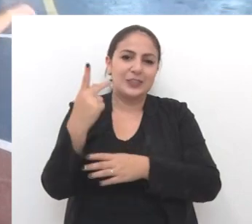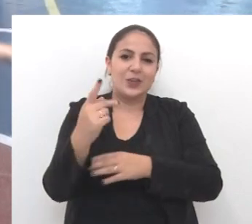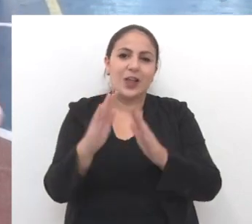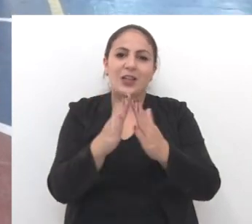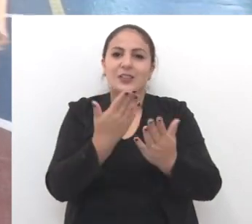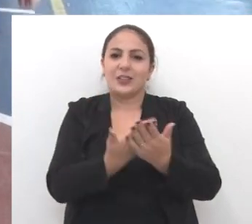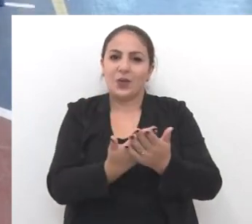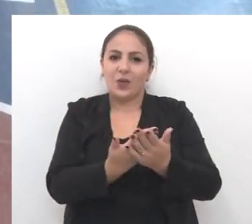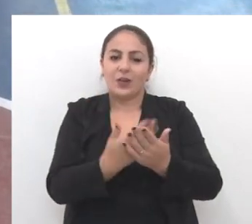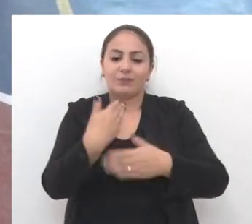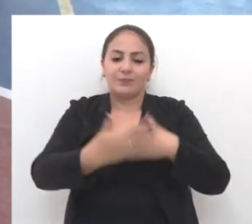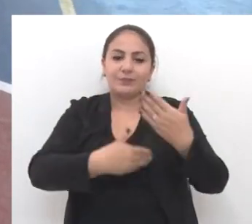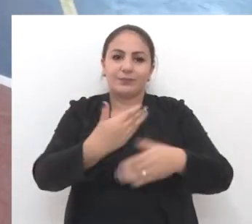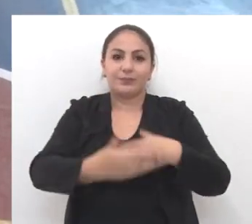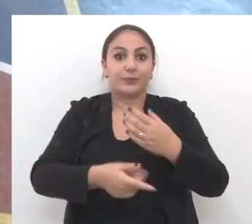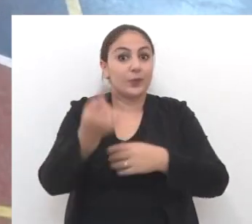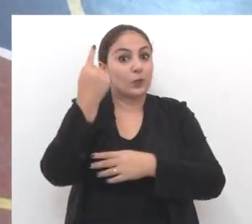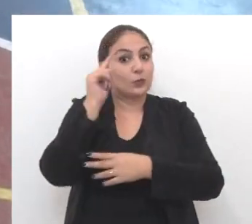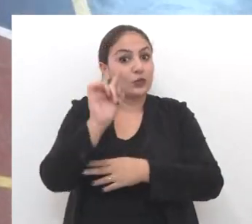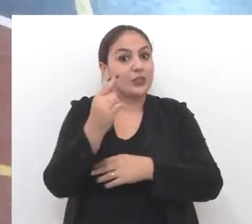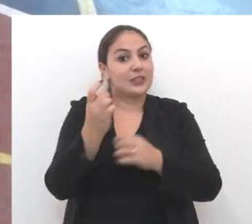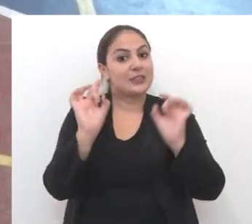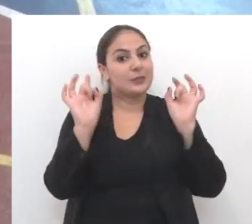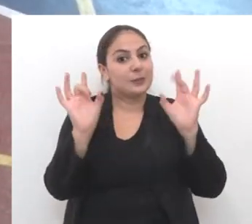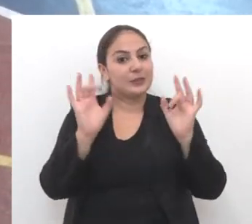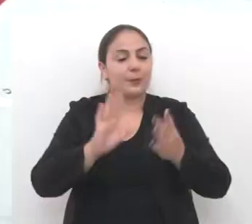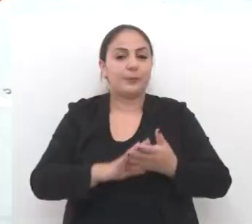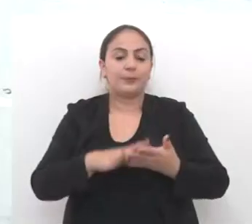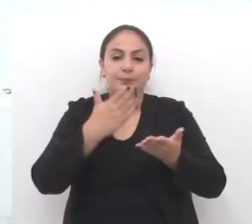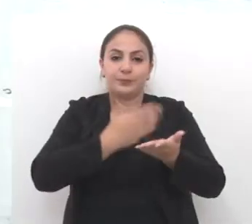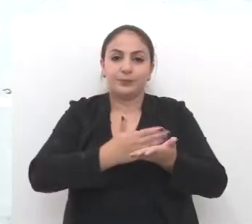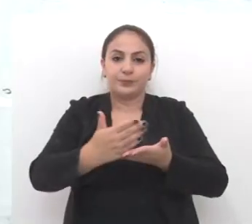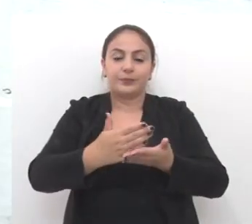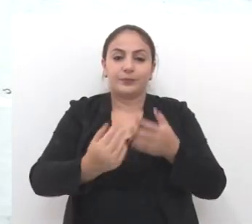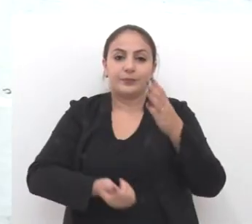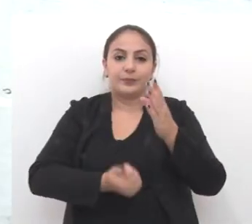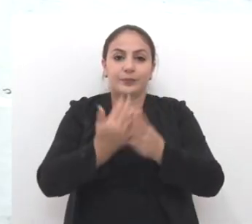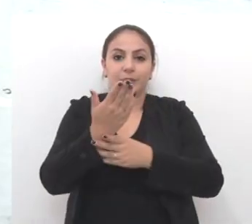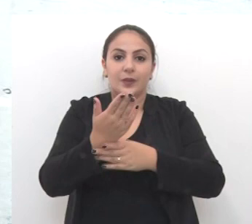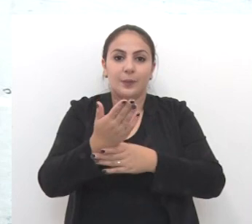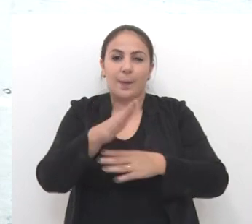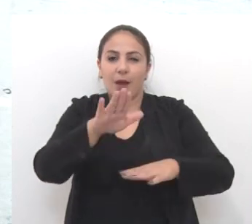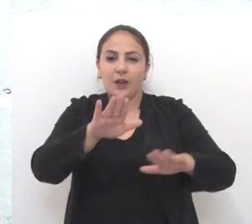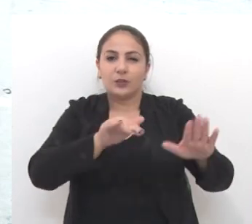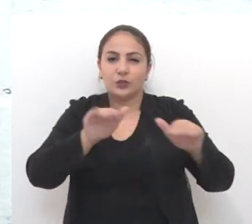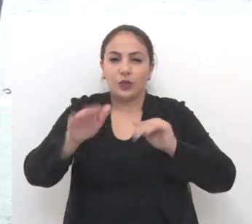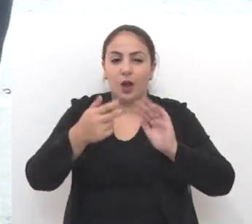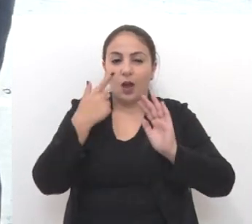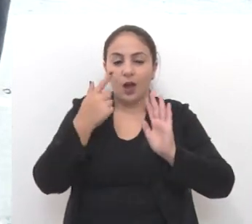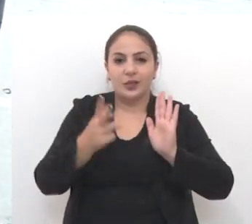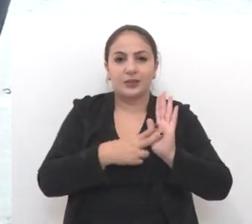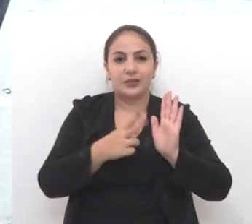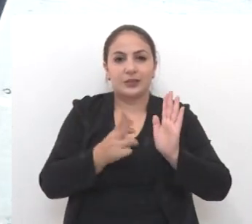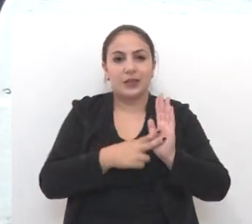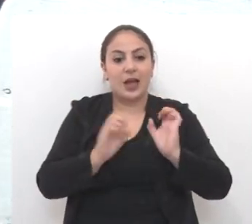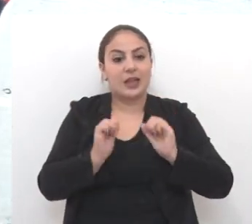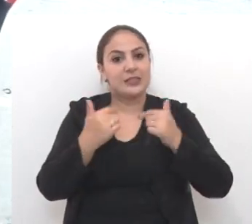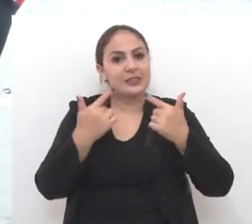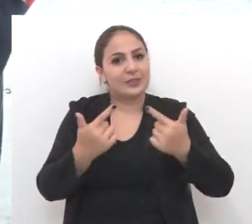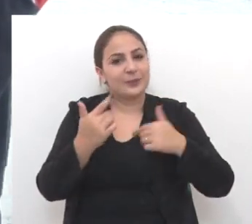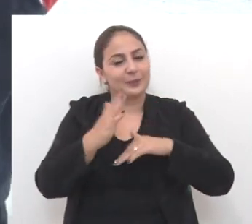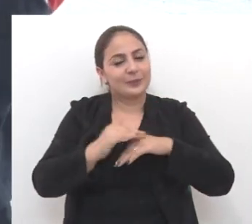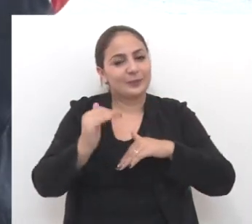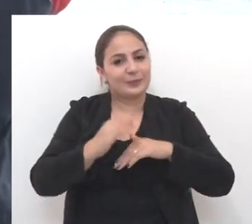de história, a escola desenvolveu um dia especial. Uma iniciativa criada para chamar a atenção com